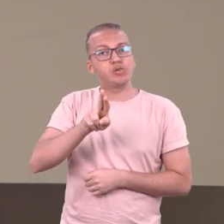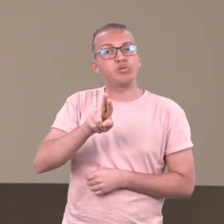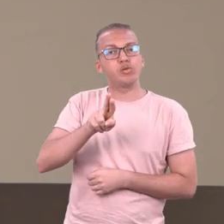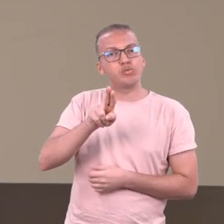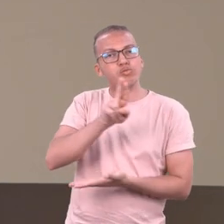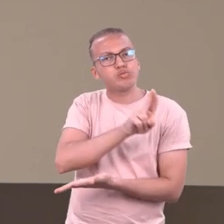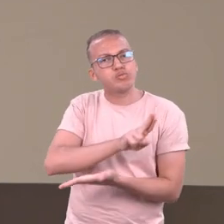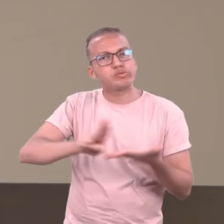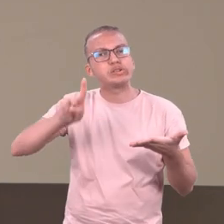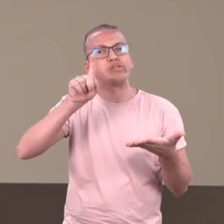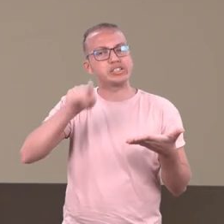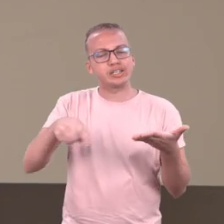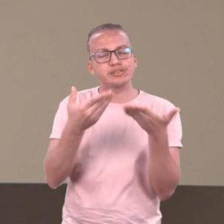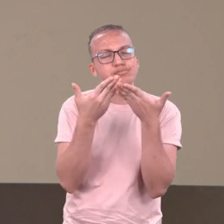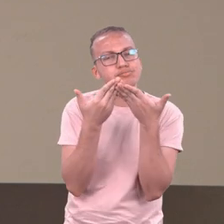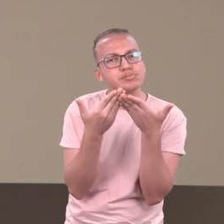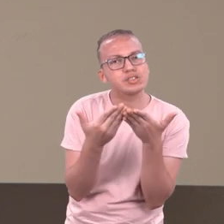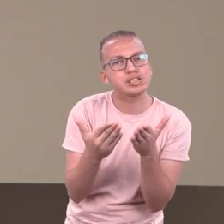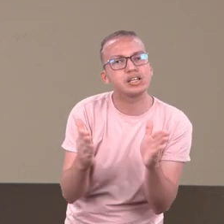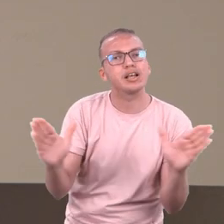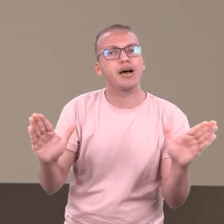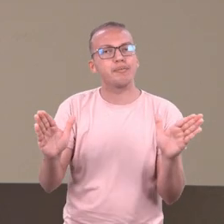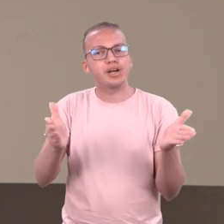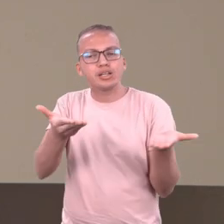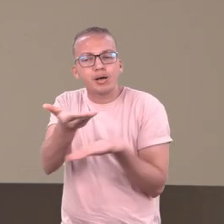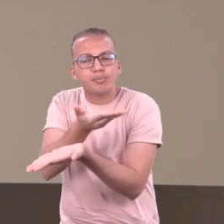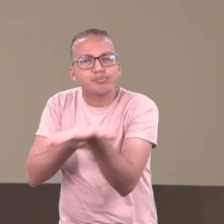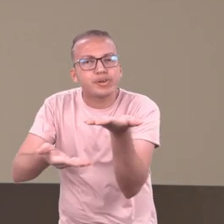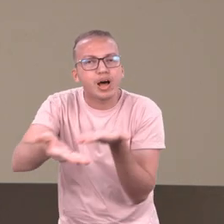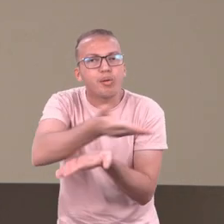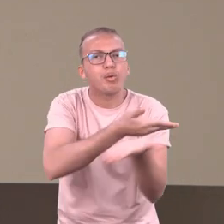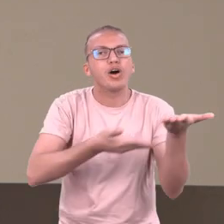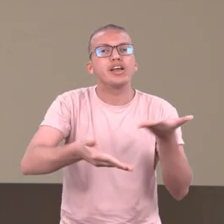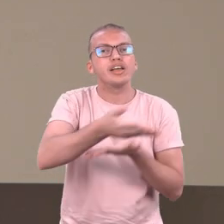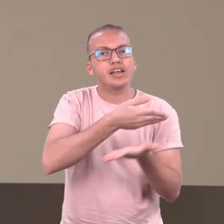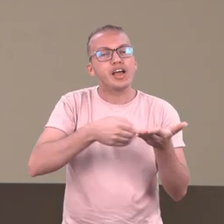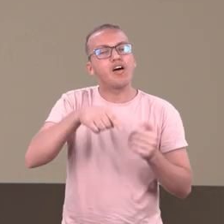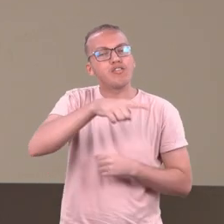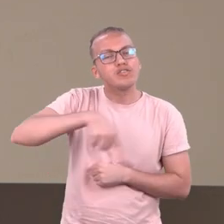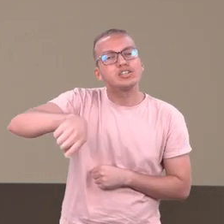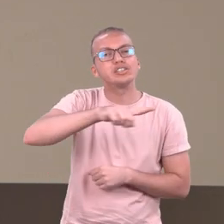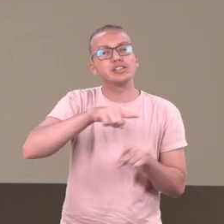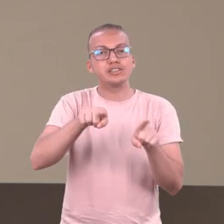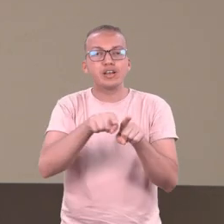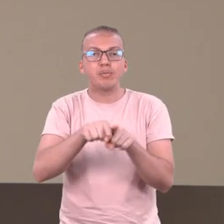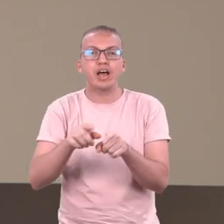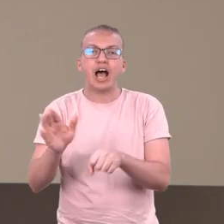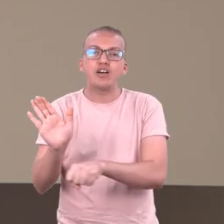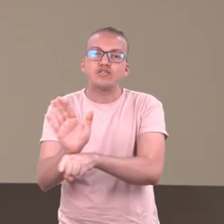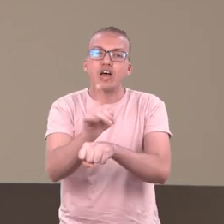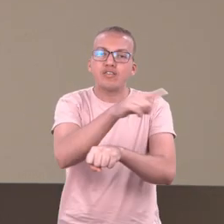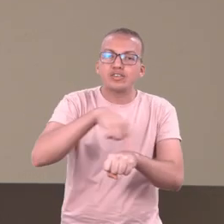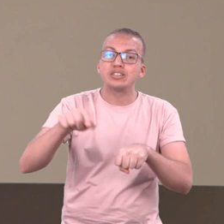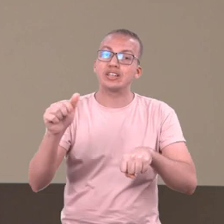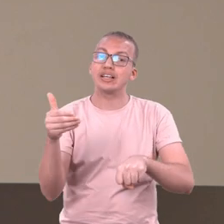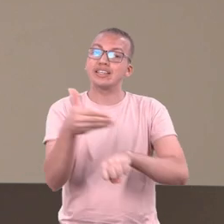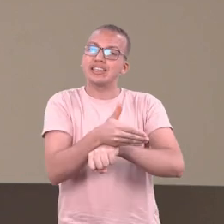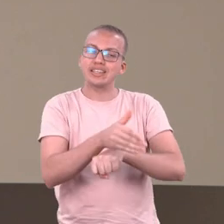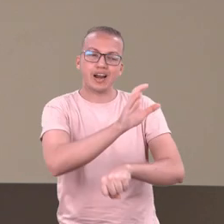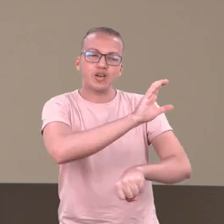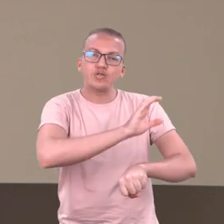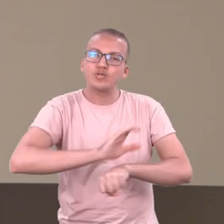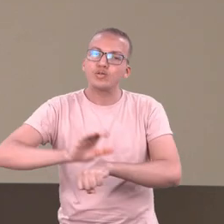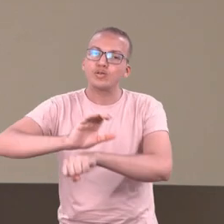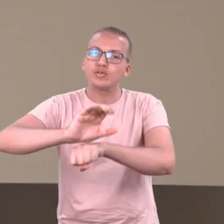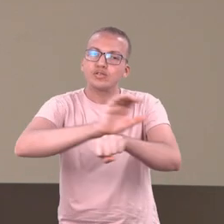universidade que está de braços abertos para receber cada um de vocês, acolherem seus cursos para que vocês se